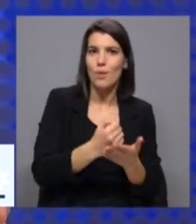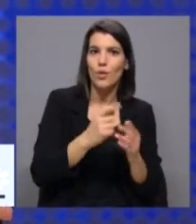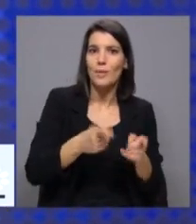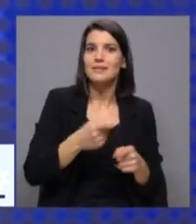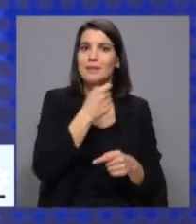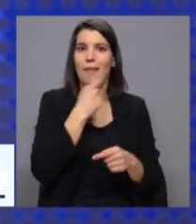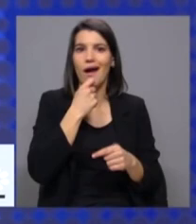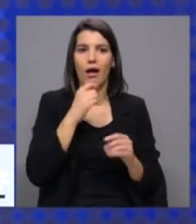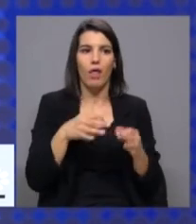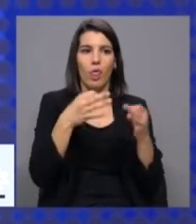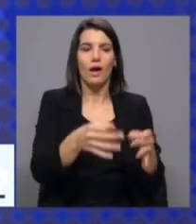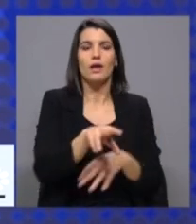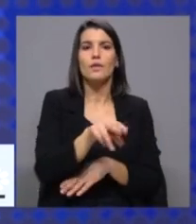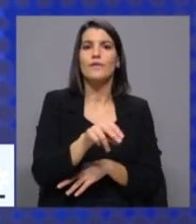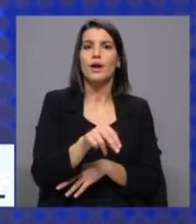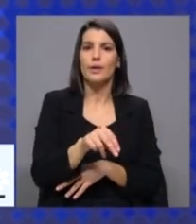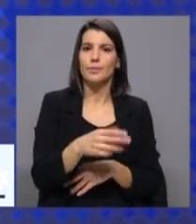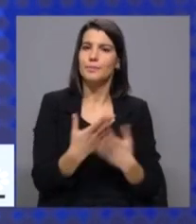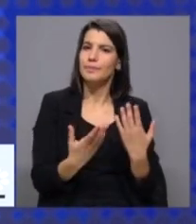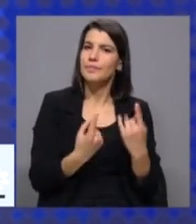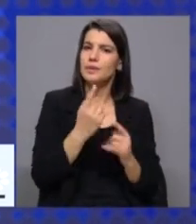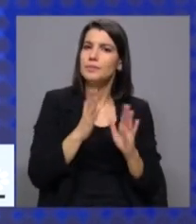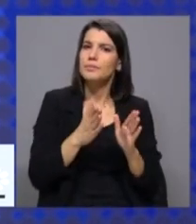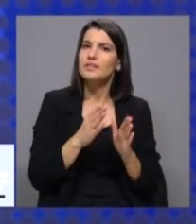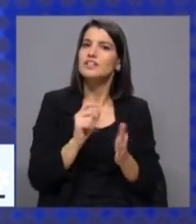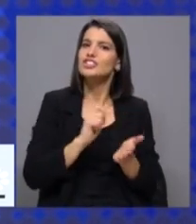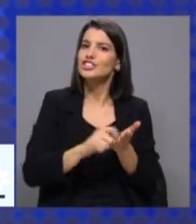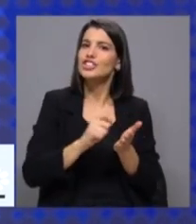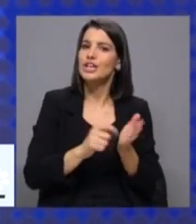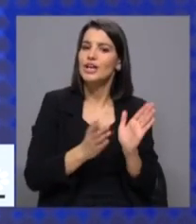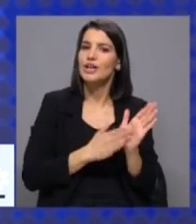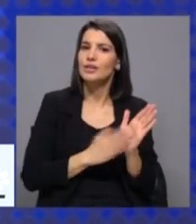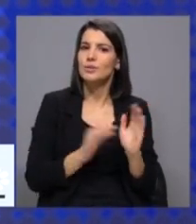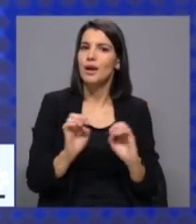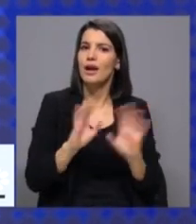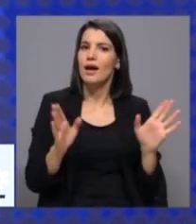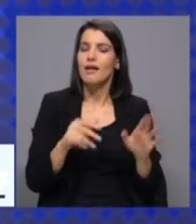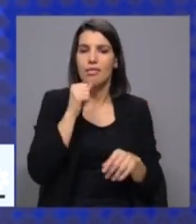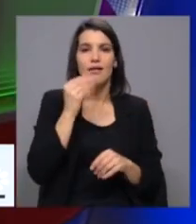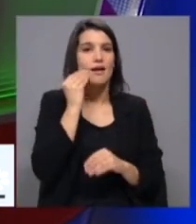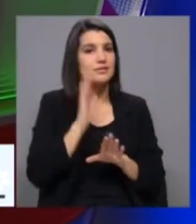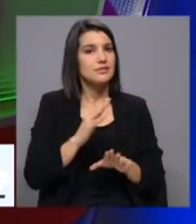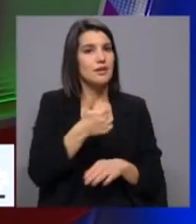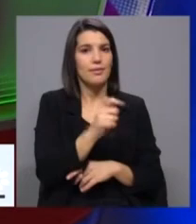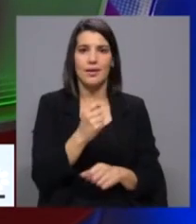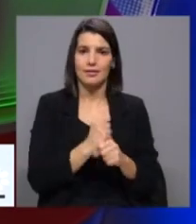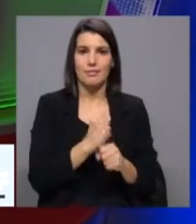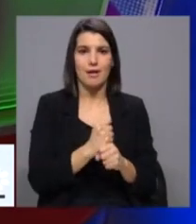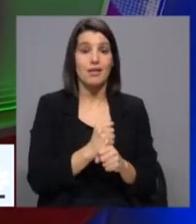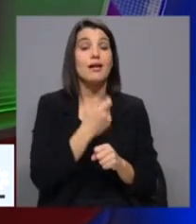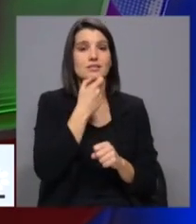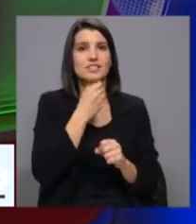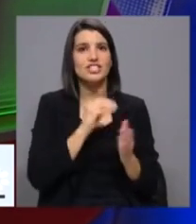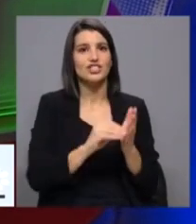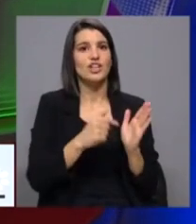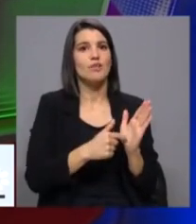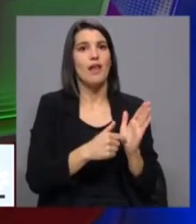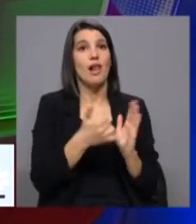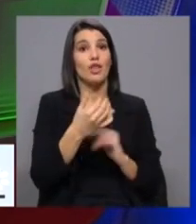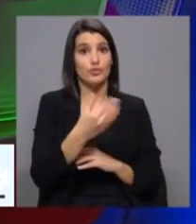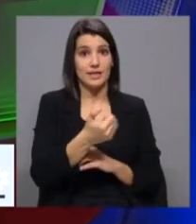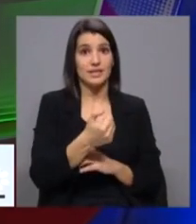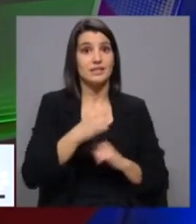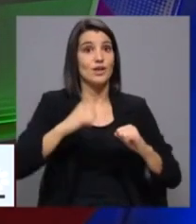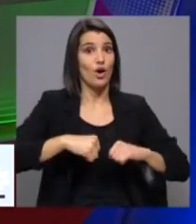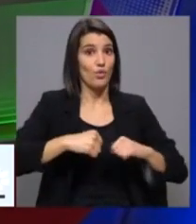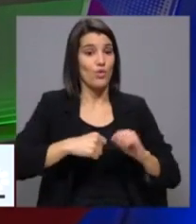só abriram em novembro. Às vezes tem de estar escrito, tem de ser claro, e foi sempre assim que o Bloco trabalhou. Foi por estar escrito em 2015, no acordo que